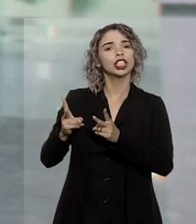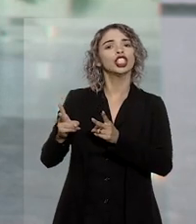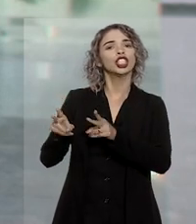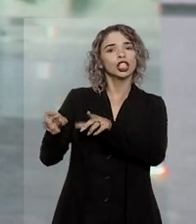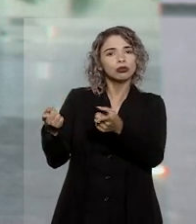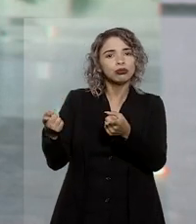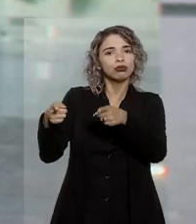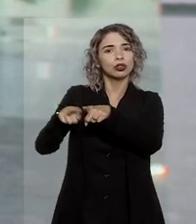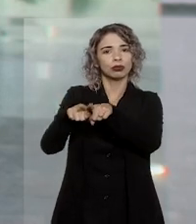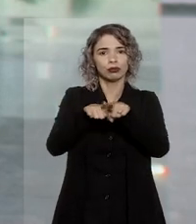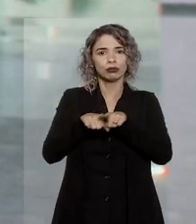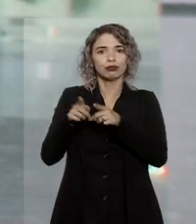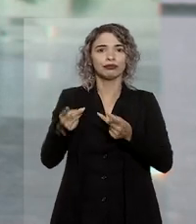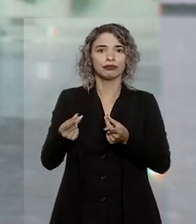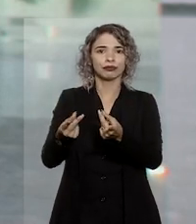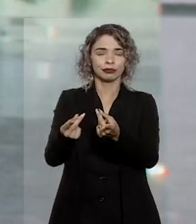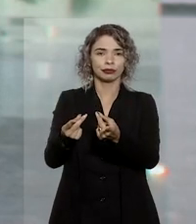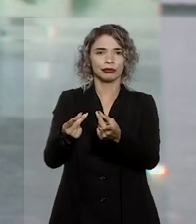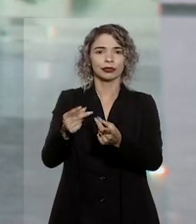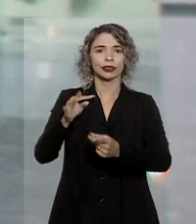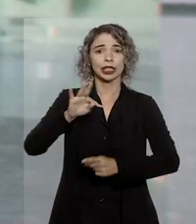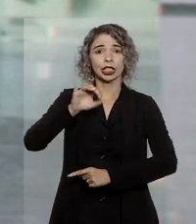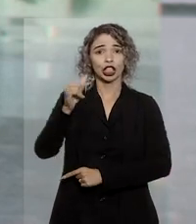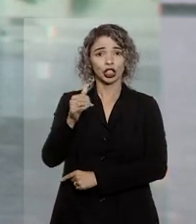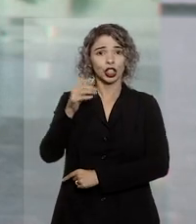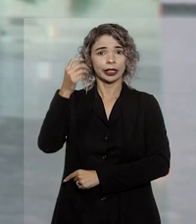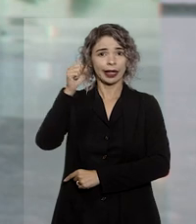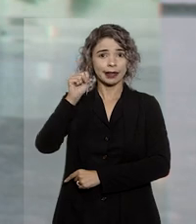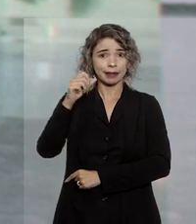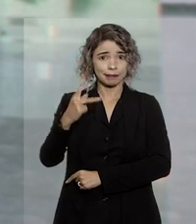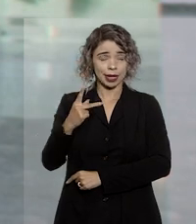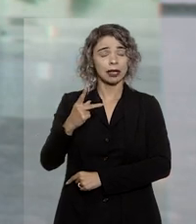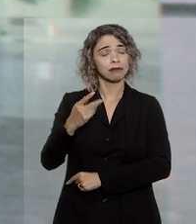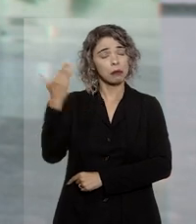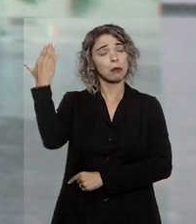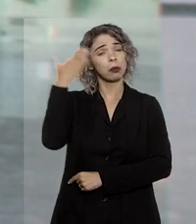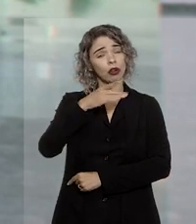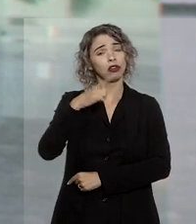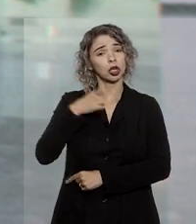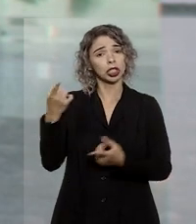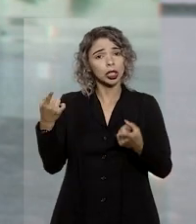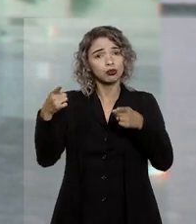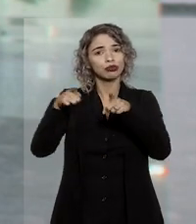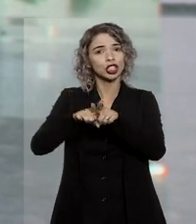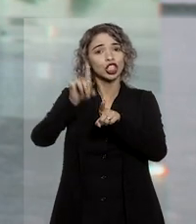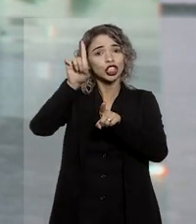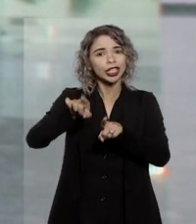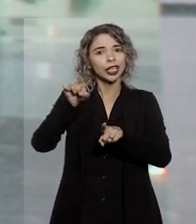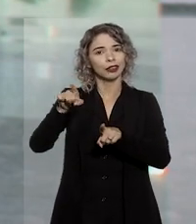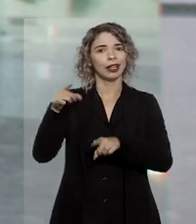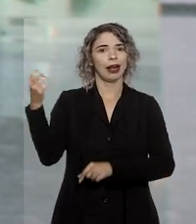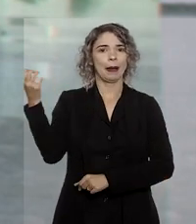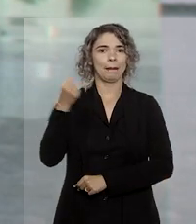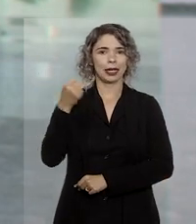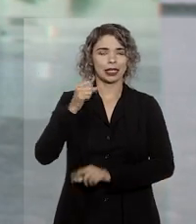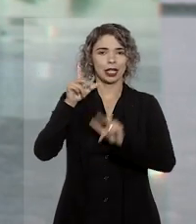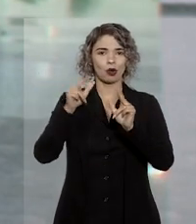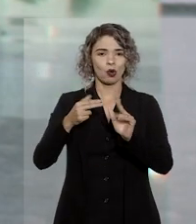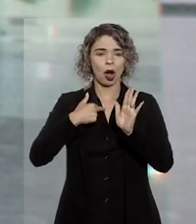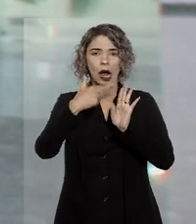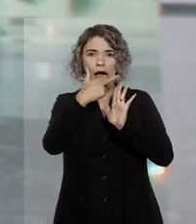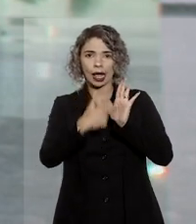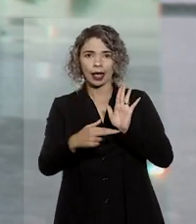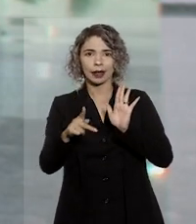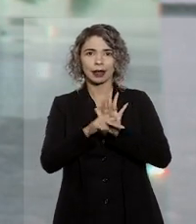que mantinha a união estável. O Tribunal de Justiça de São Paulo reconheceu a comprovação da união e o direito da companheira ao benefício